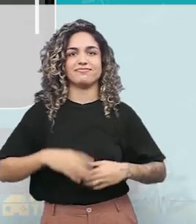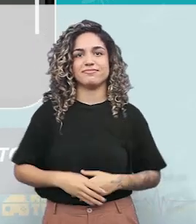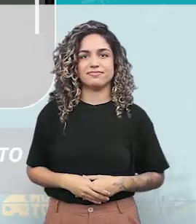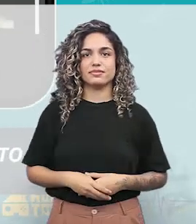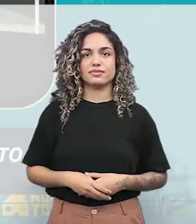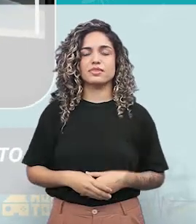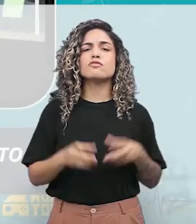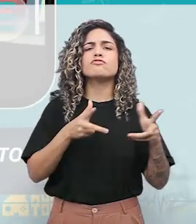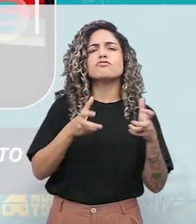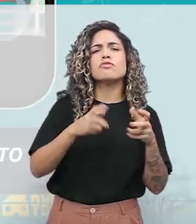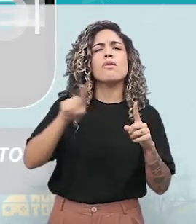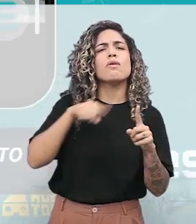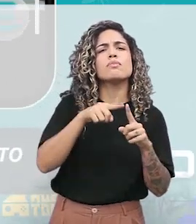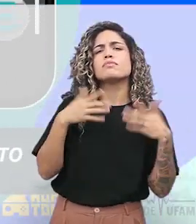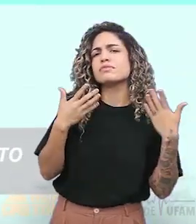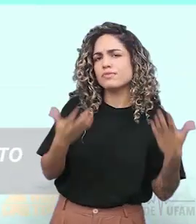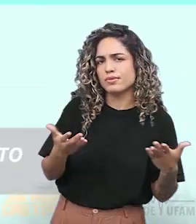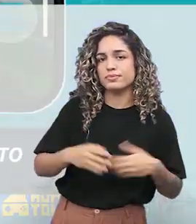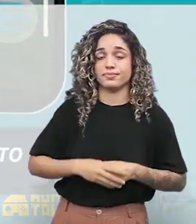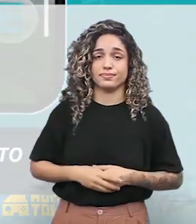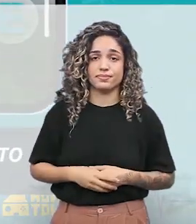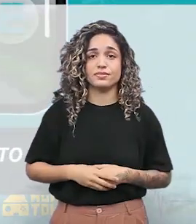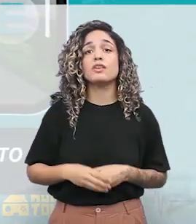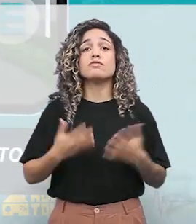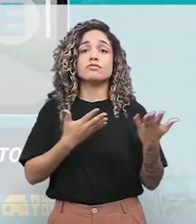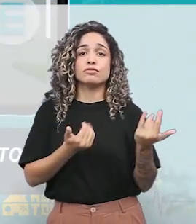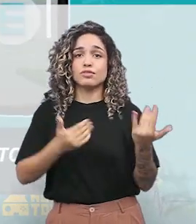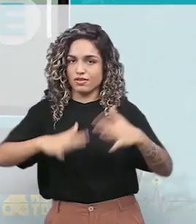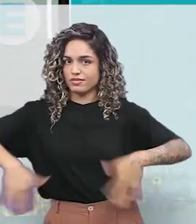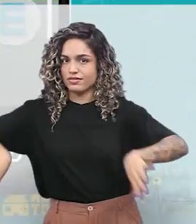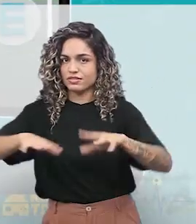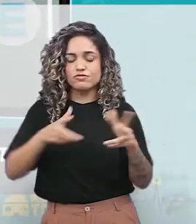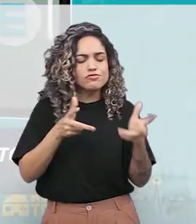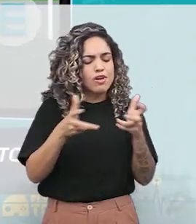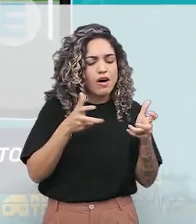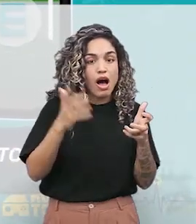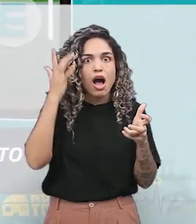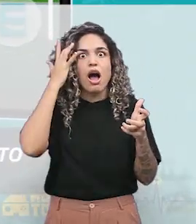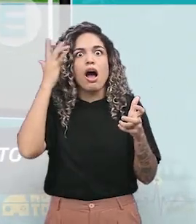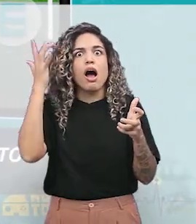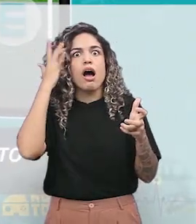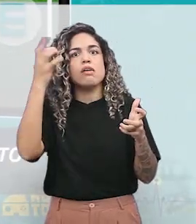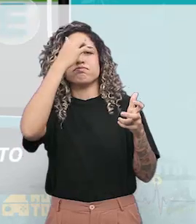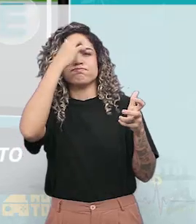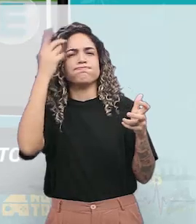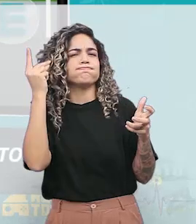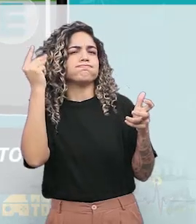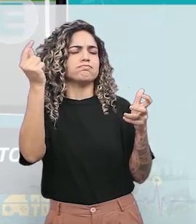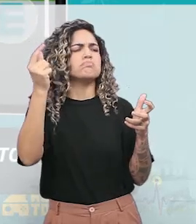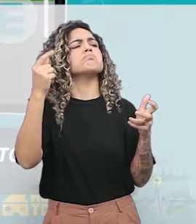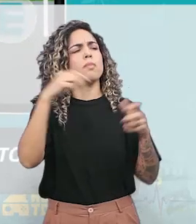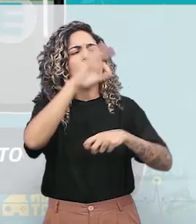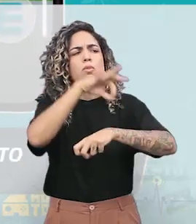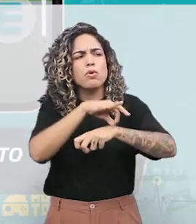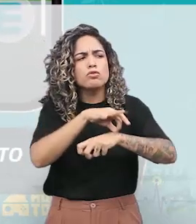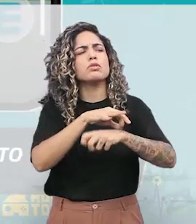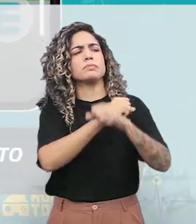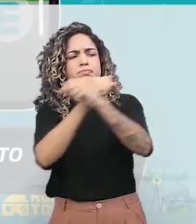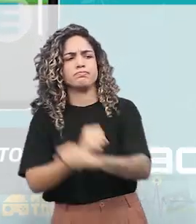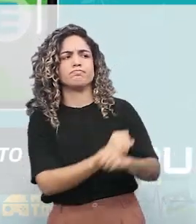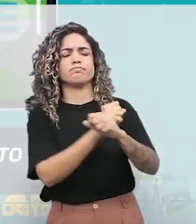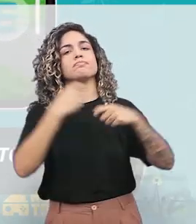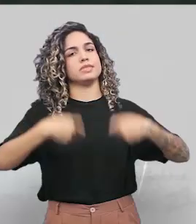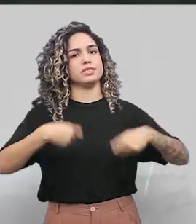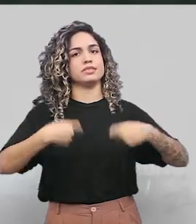A proposta do jogo é sensibilizar o público mais jovem para a prevenção da dengue, de forma lúdica e